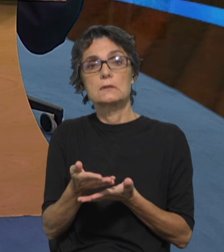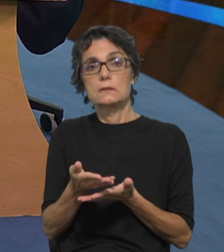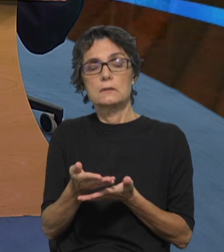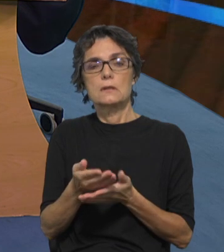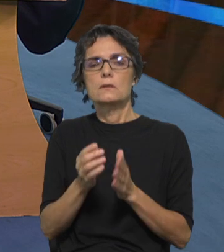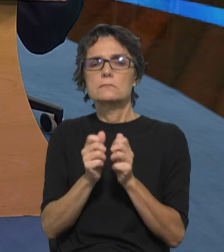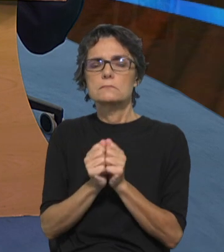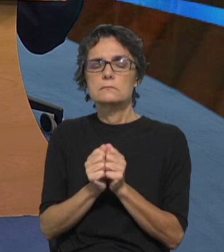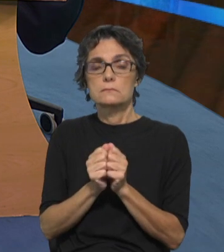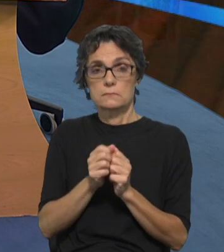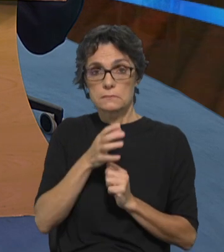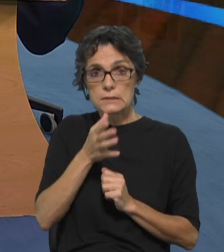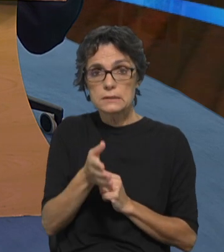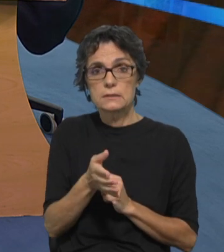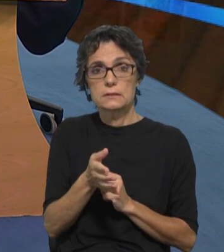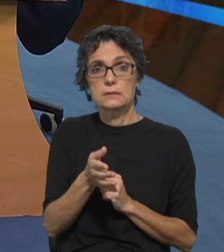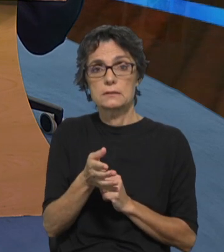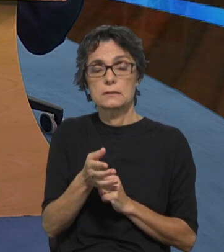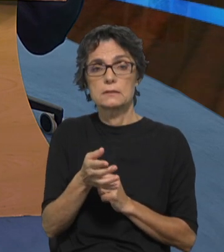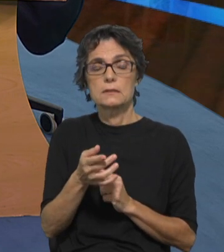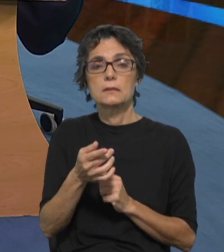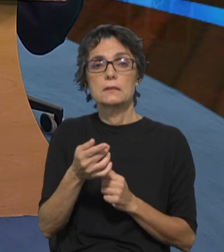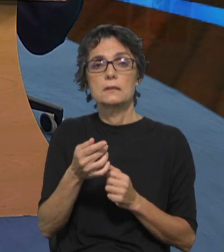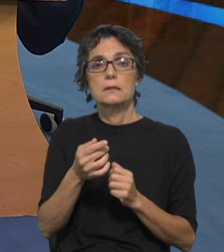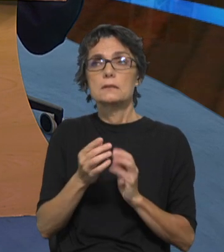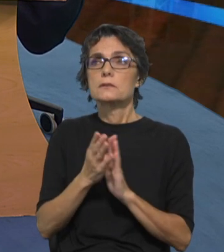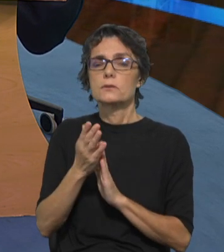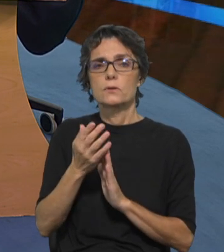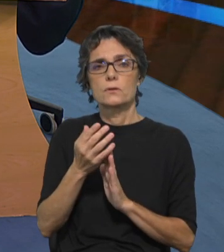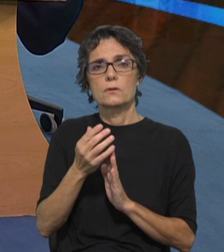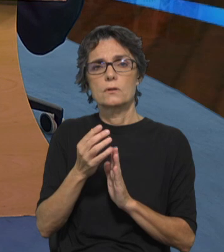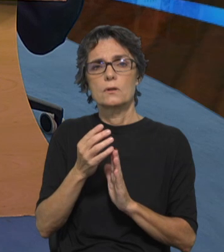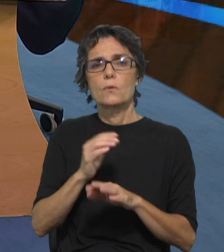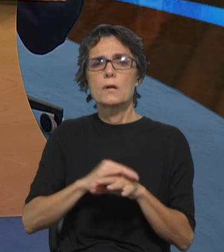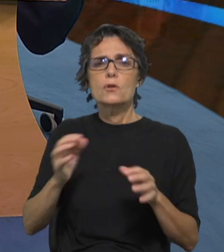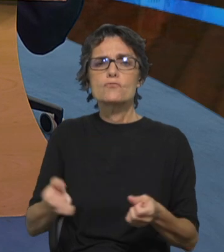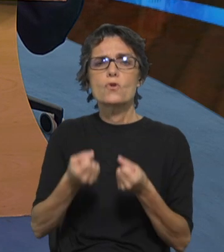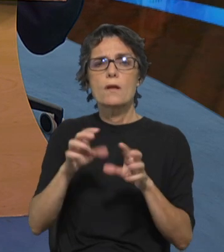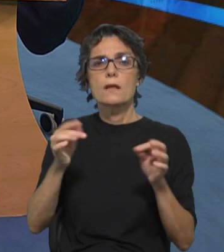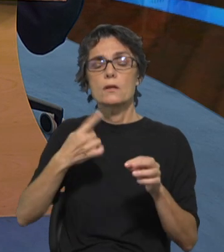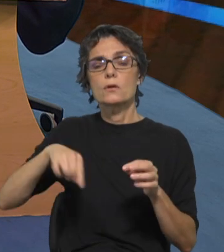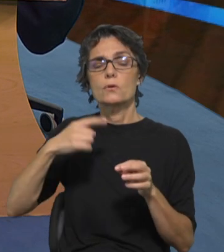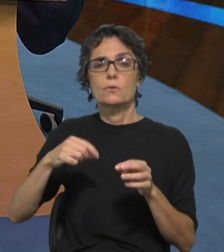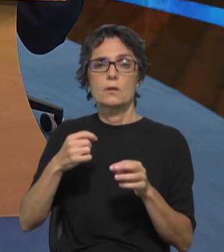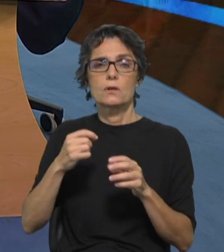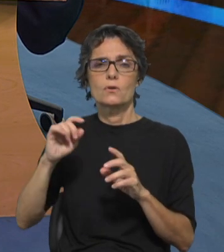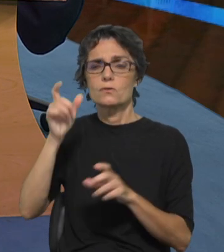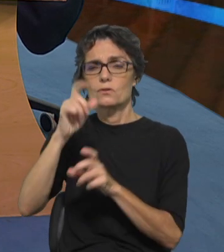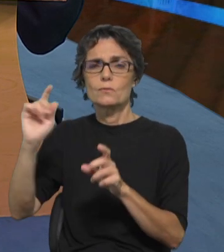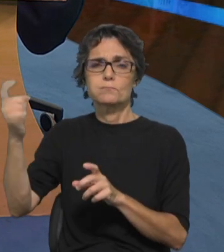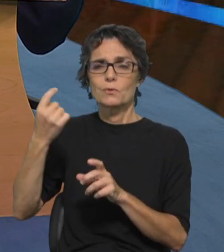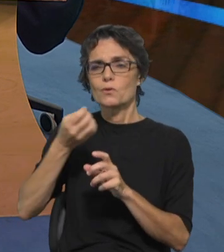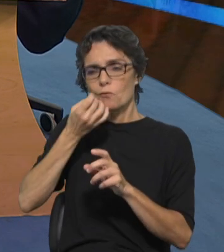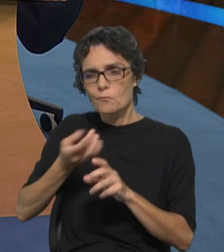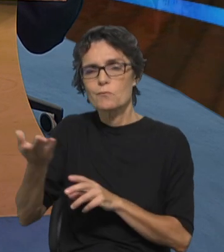com isto, não é? Perdoai-nos as nossas ofensas, como nós perdoamos a quem nos tem ofendido. E há aqui